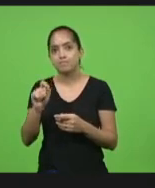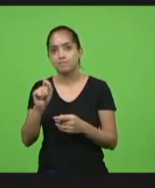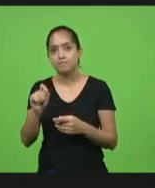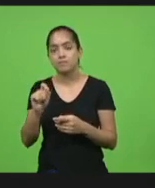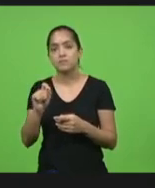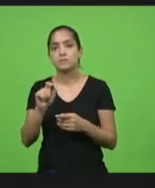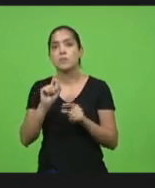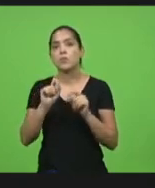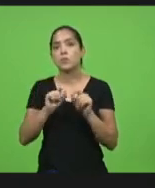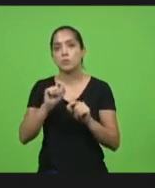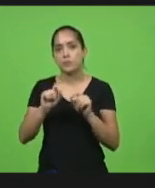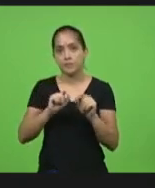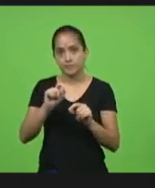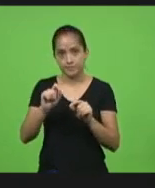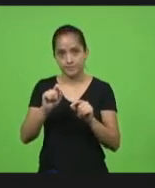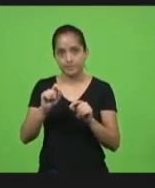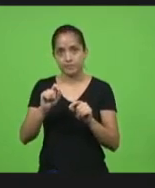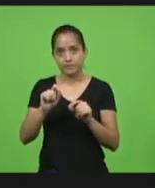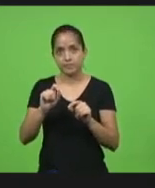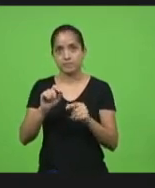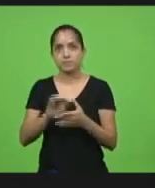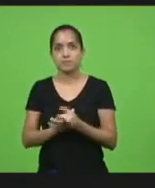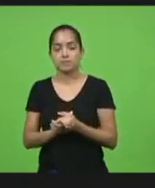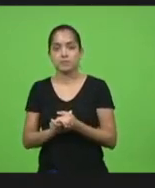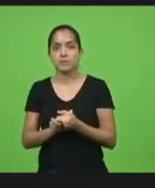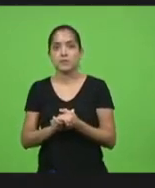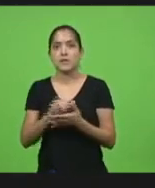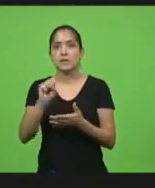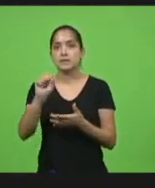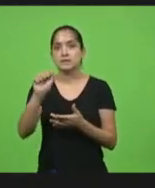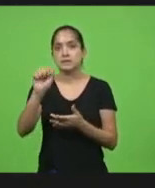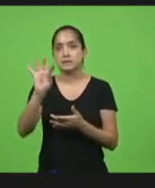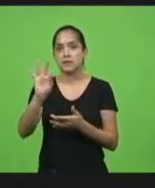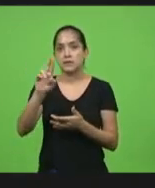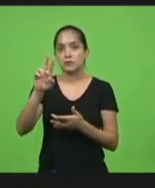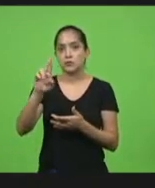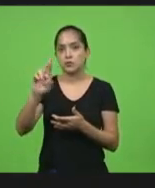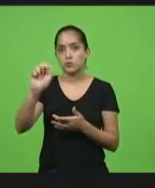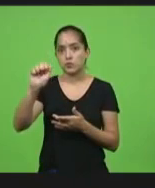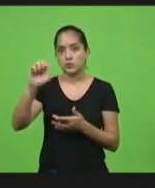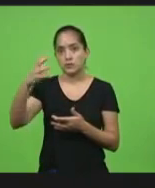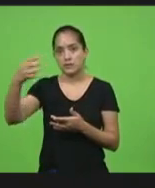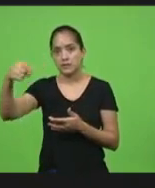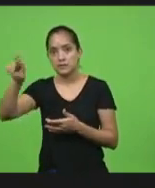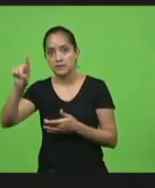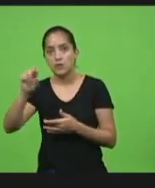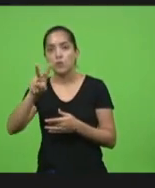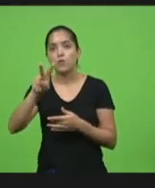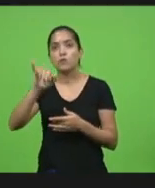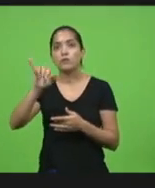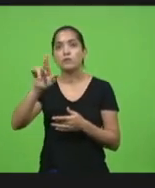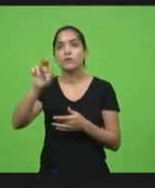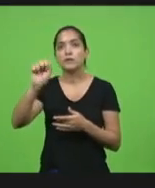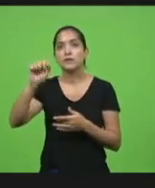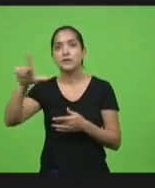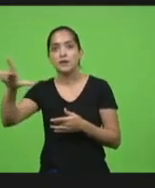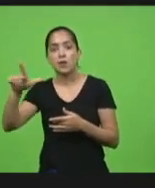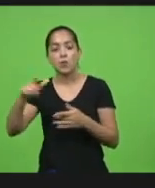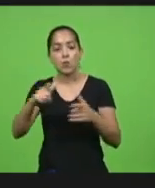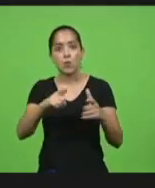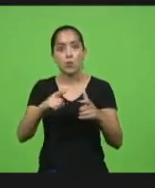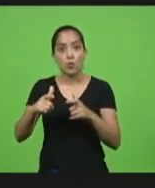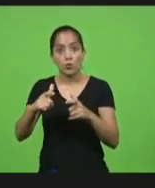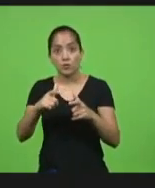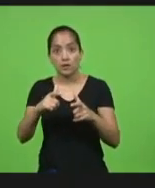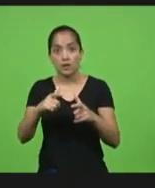é de algo chamado saturação viral o que que é saturação viral é aquilo que comprova que o local mais fácil de você